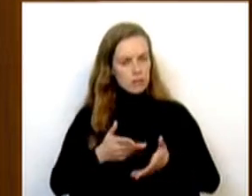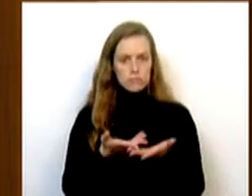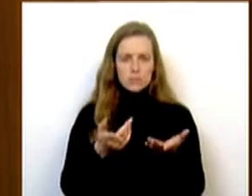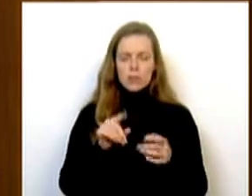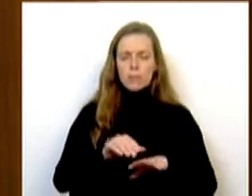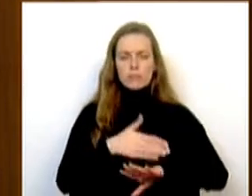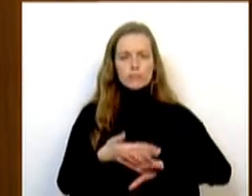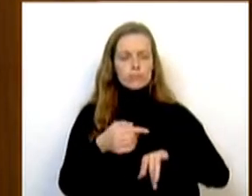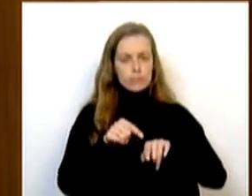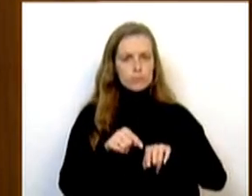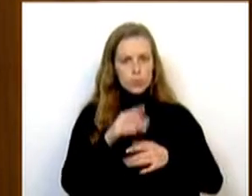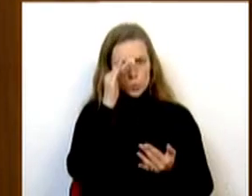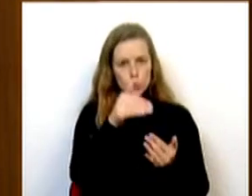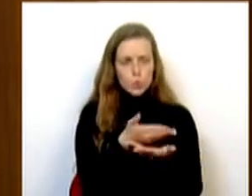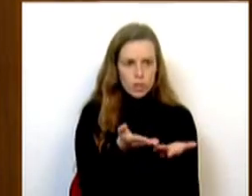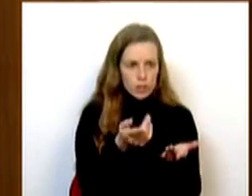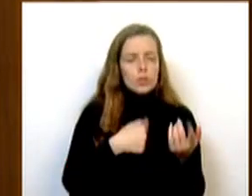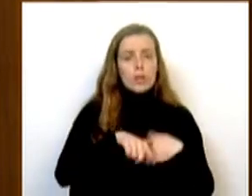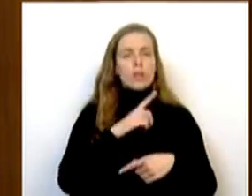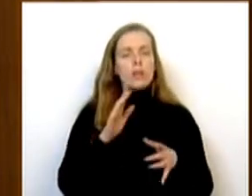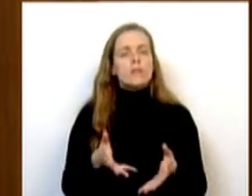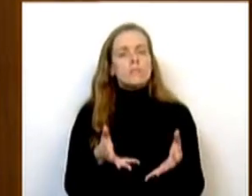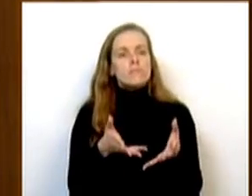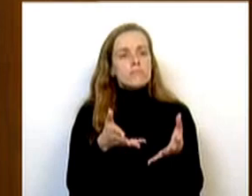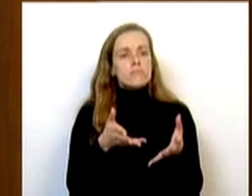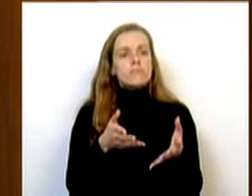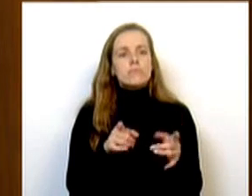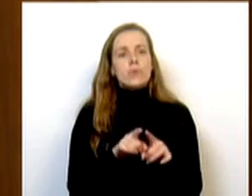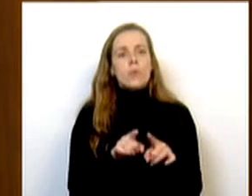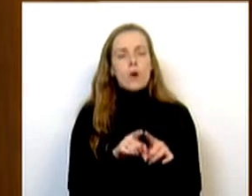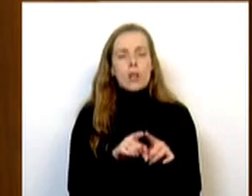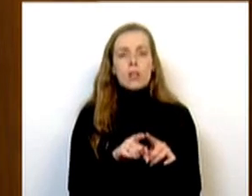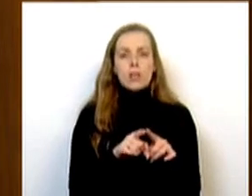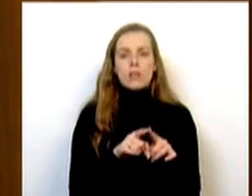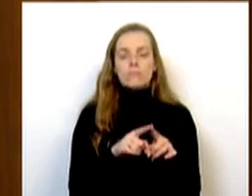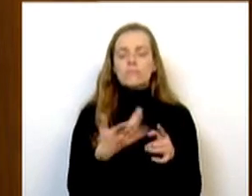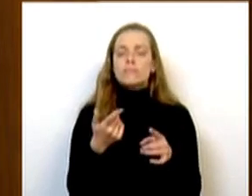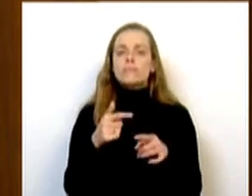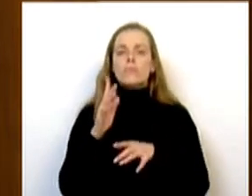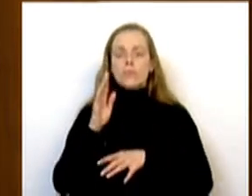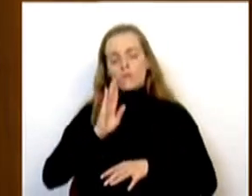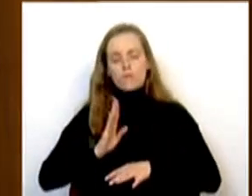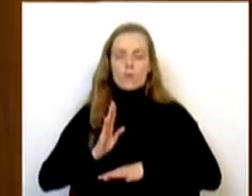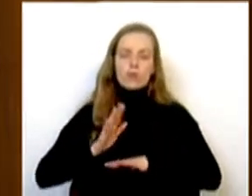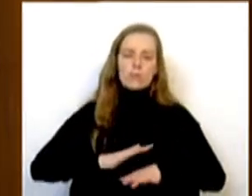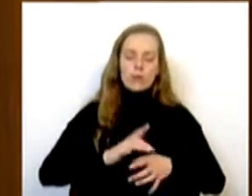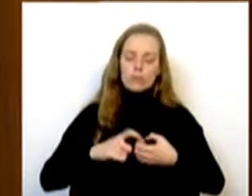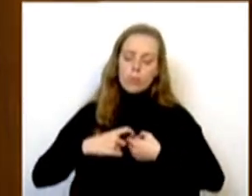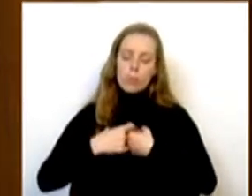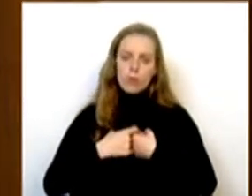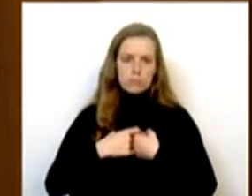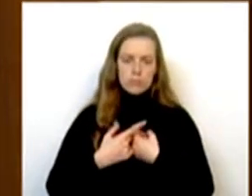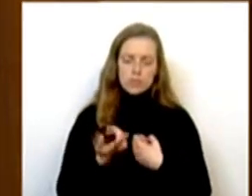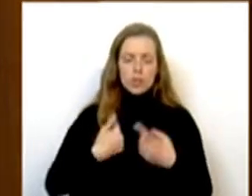multiplicar resultados, fomentando a interoperabilidade entre as Forças Armadas dos Estados-membros. Procuramos